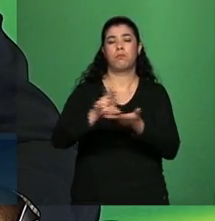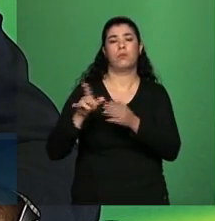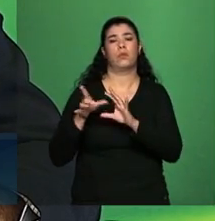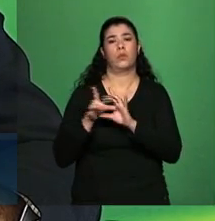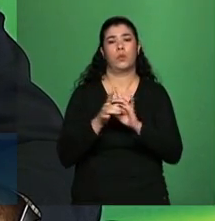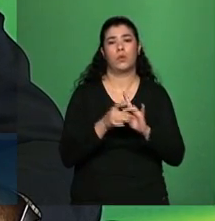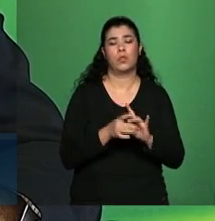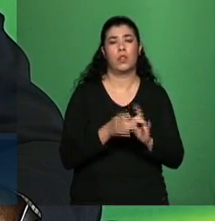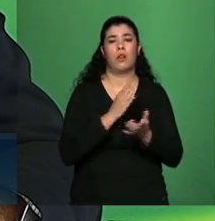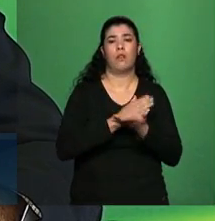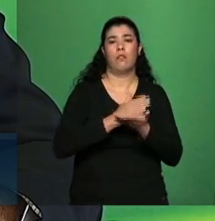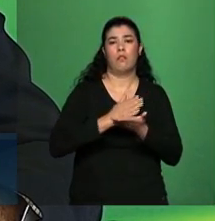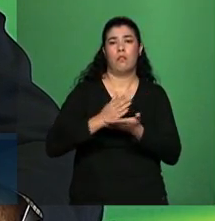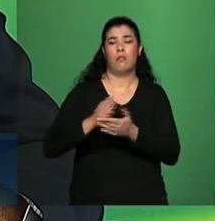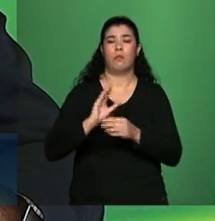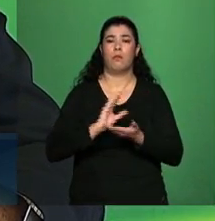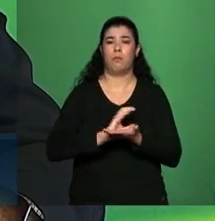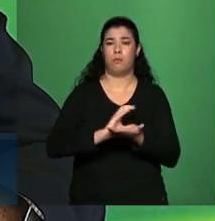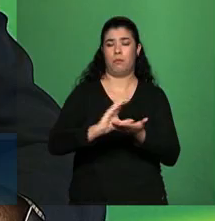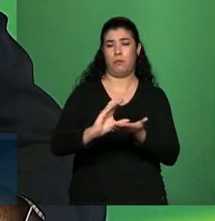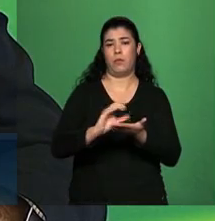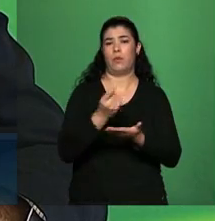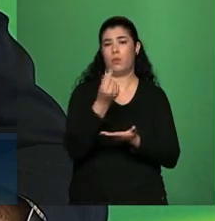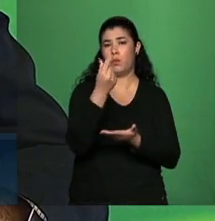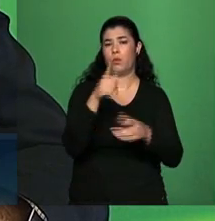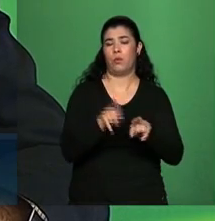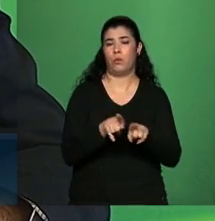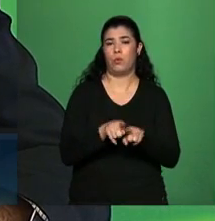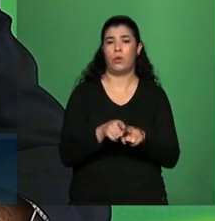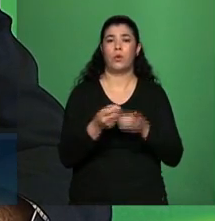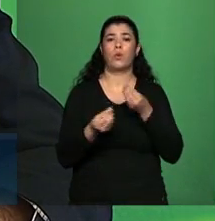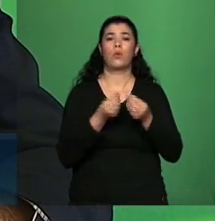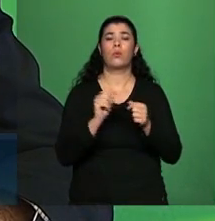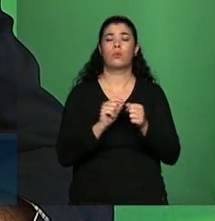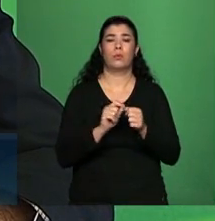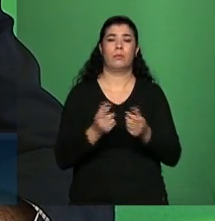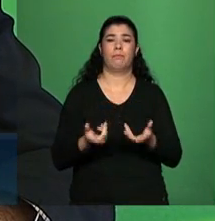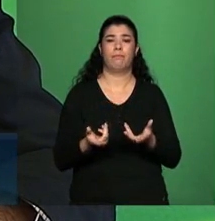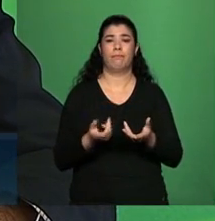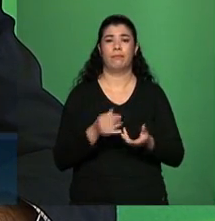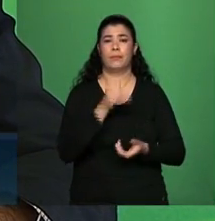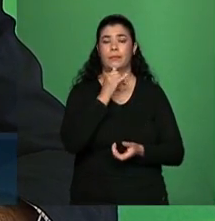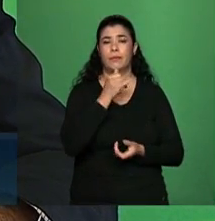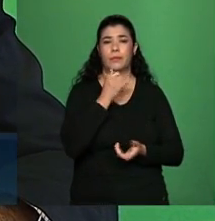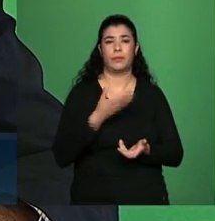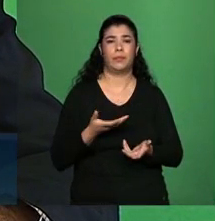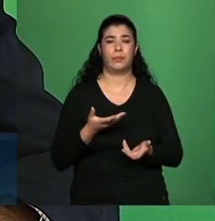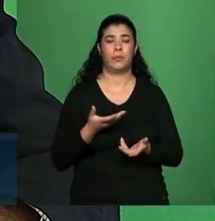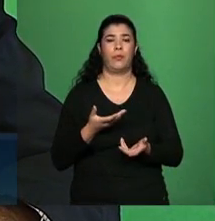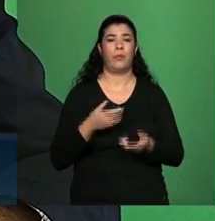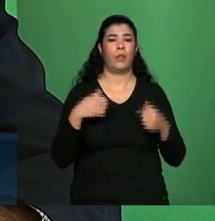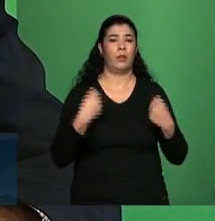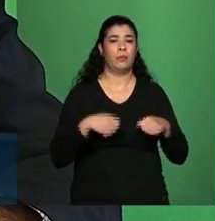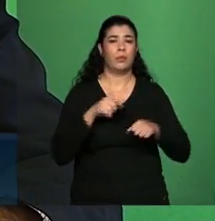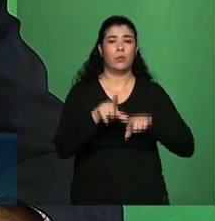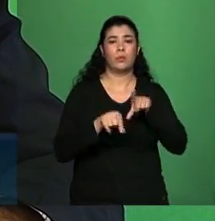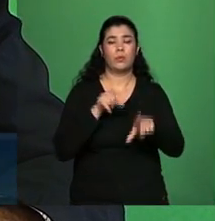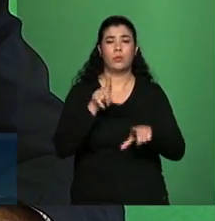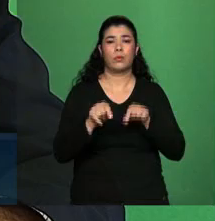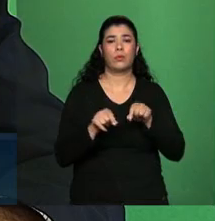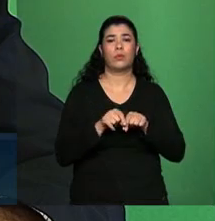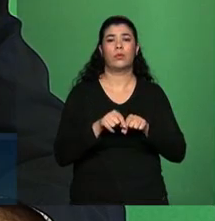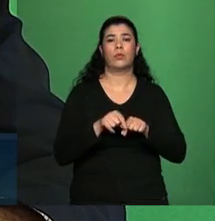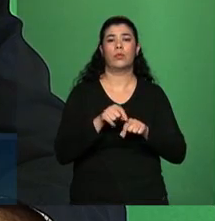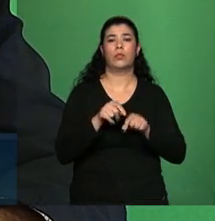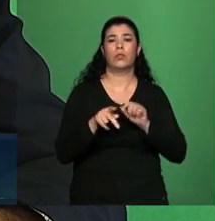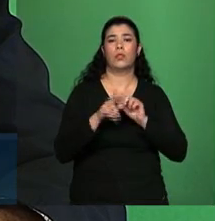financiamento na maneira que você vai como é que se diz até escolher os